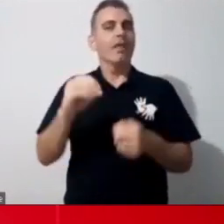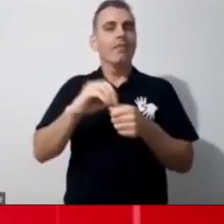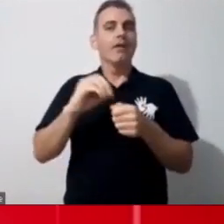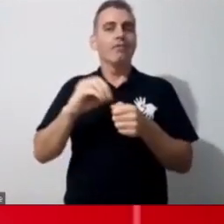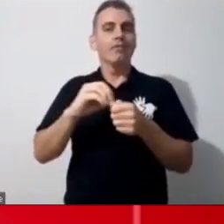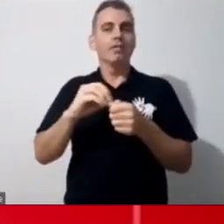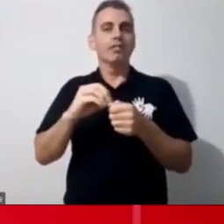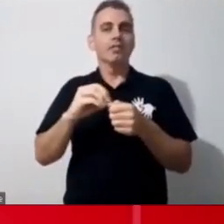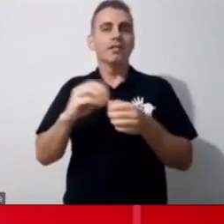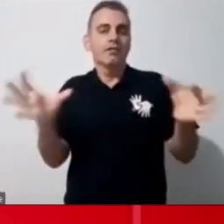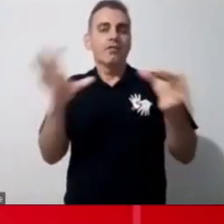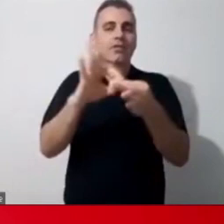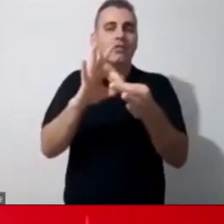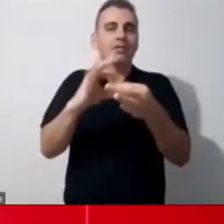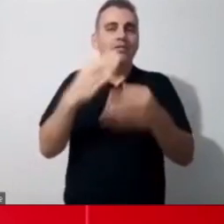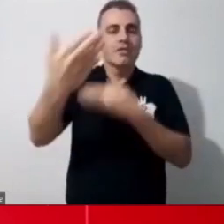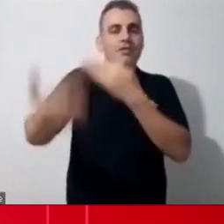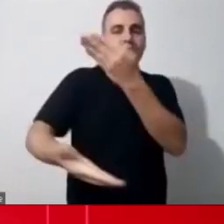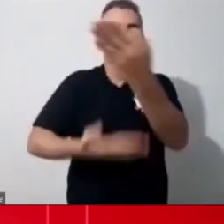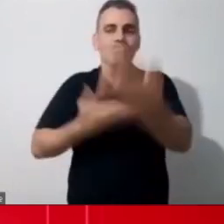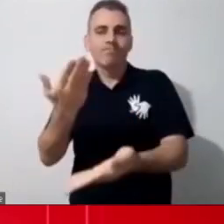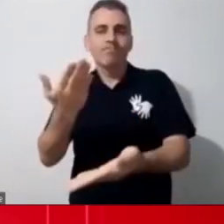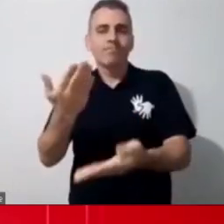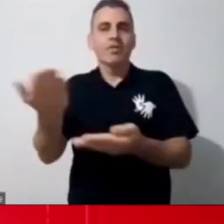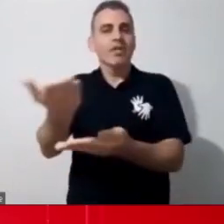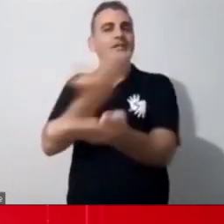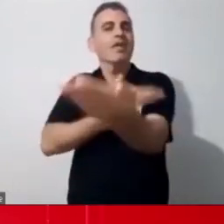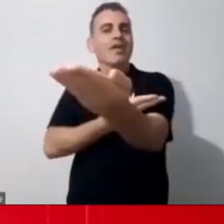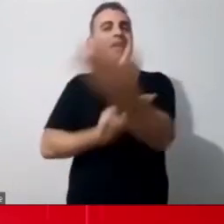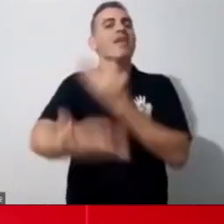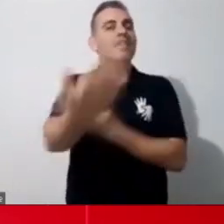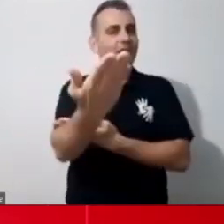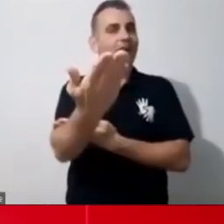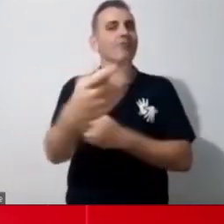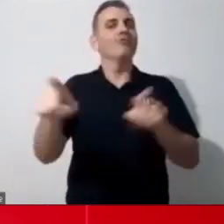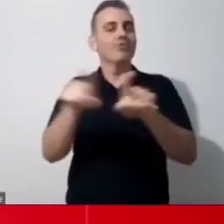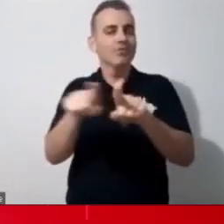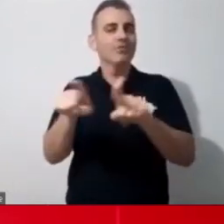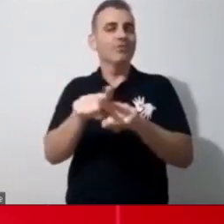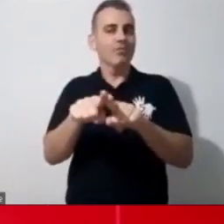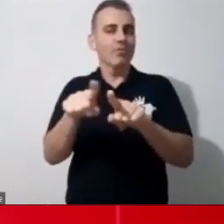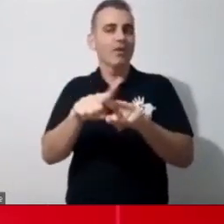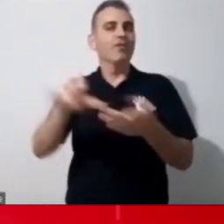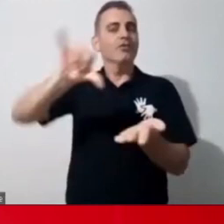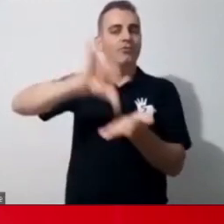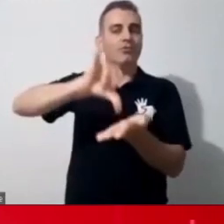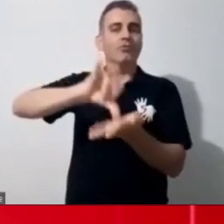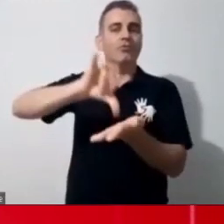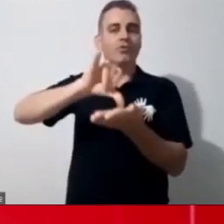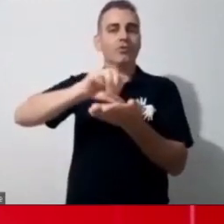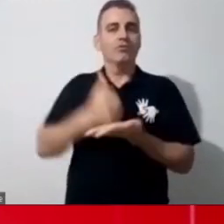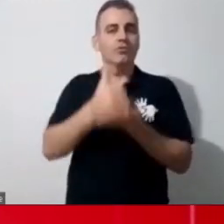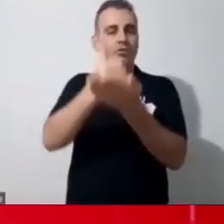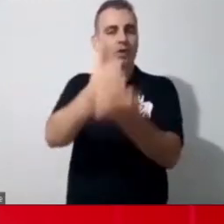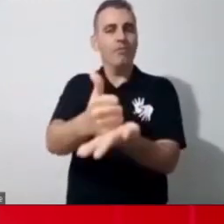e chegar a oferecer um apoio, alguma coisa, com os centros que a gente tem aí de apoio, né, eu queria